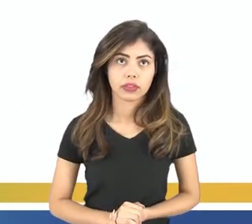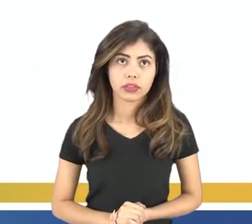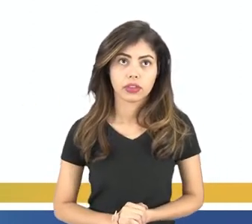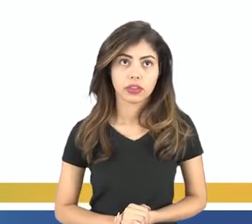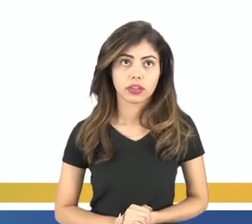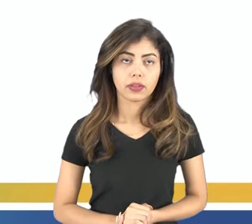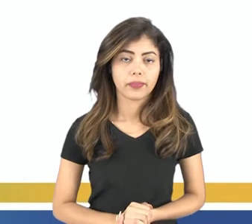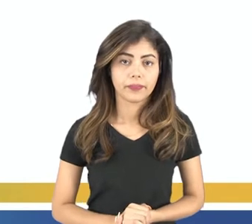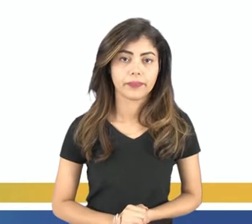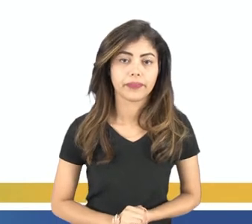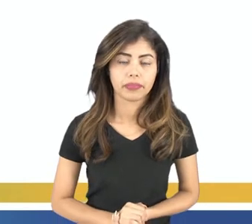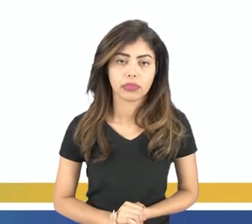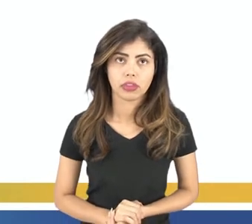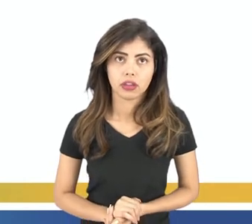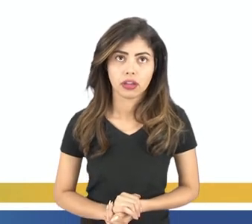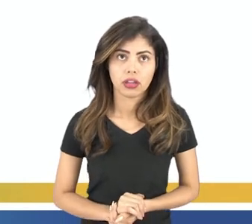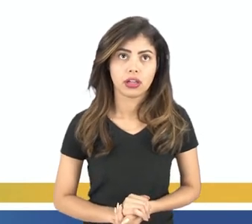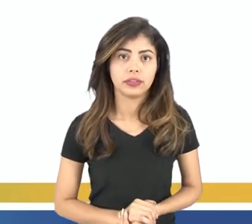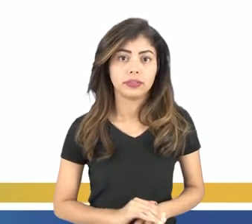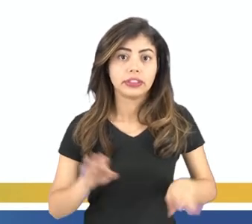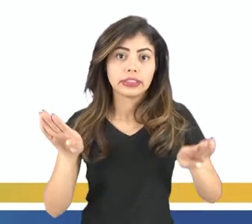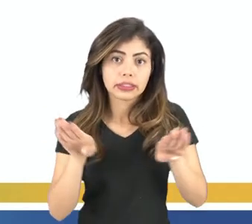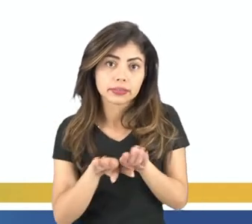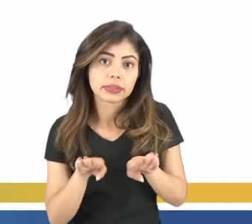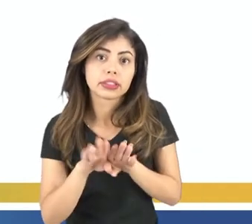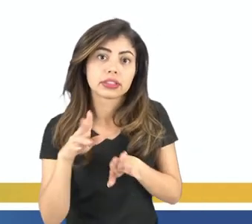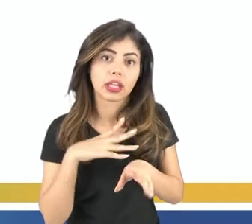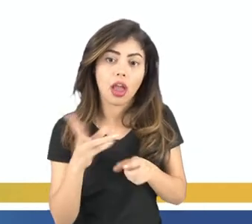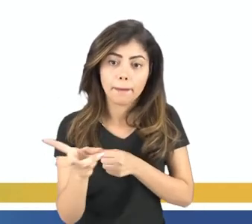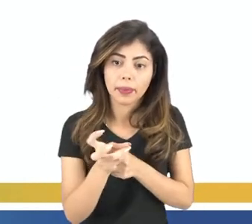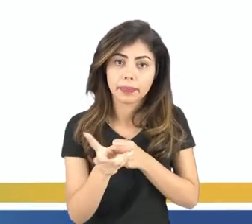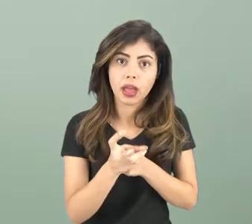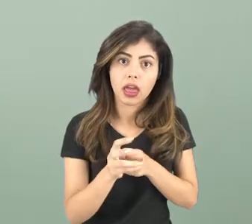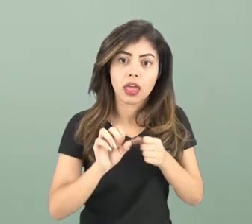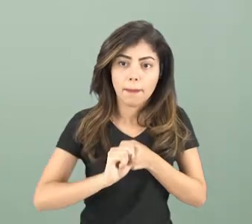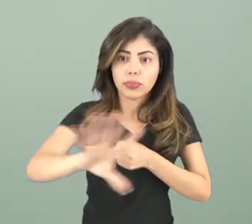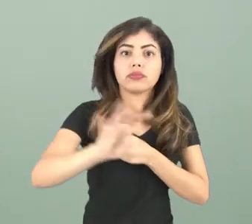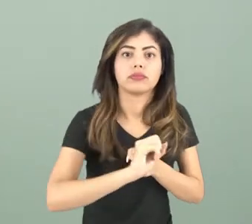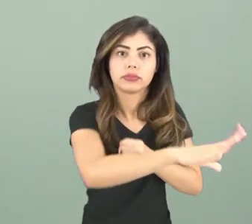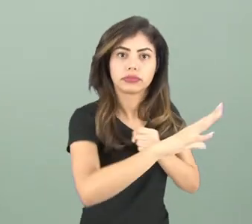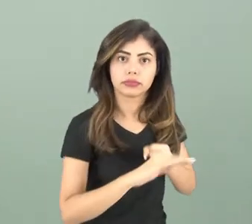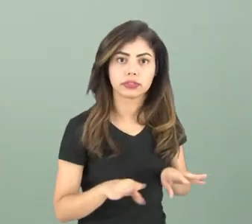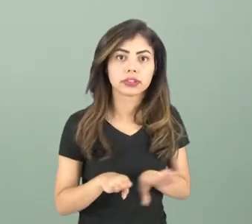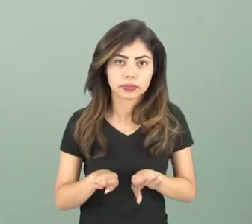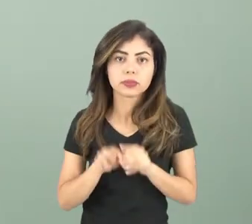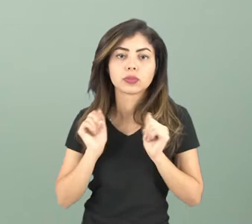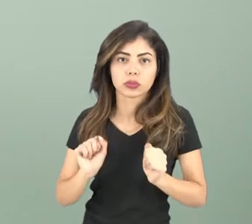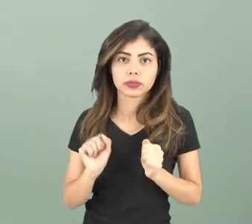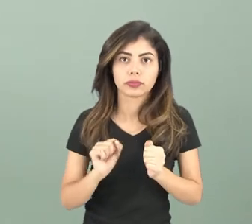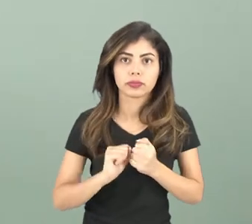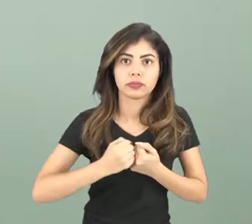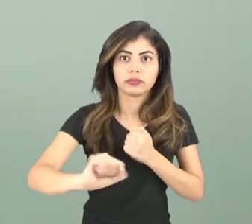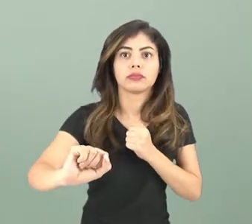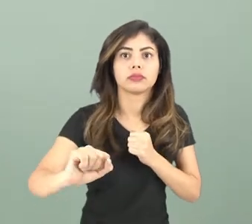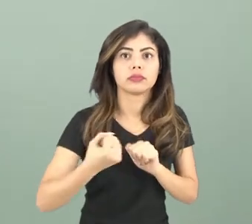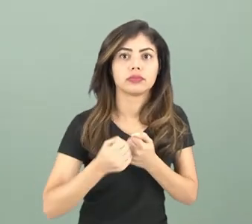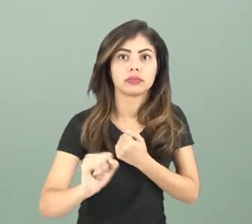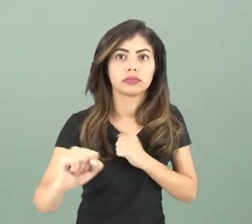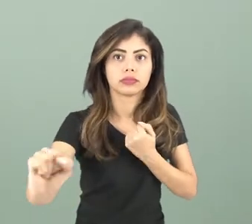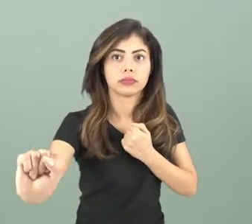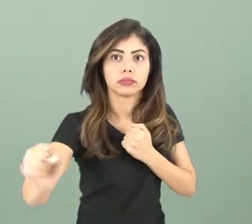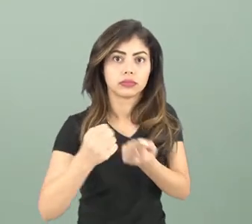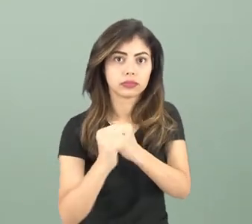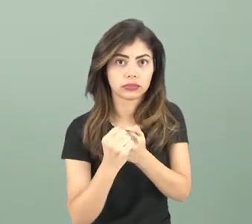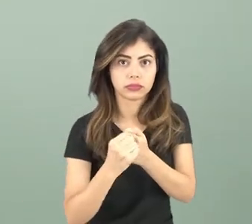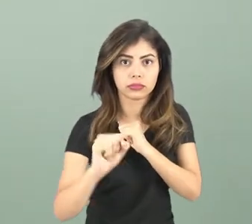A terceira propriedade do imã é que tanto ele pode atrair como ele pode repelir. Ele vai exercer uma força de